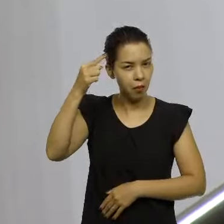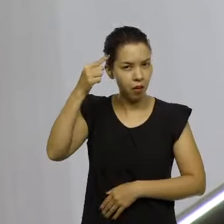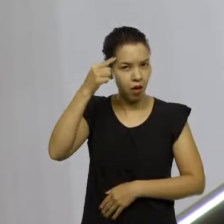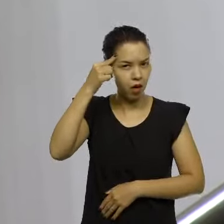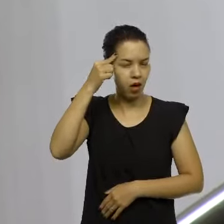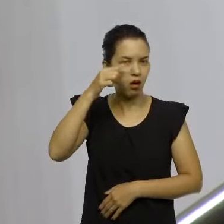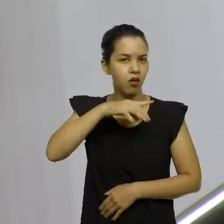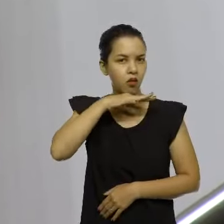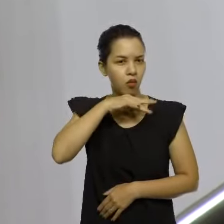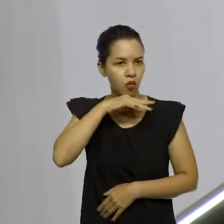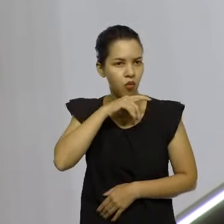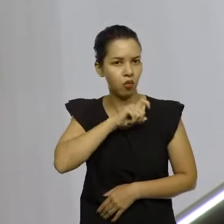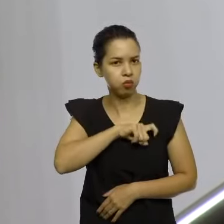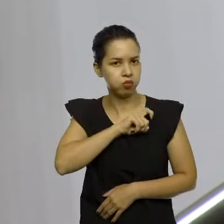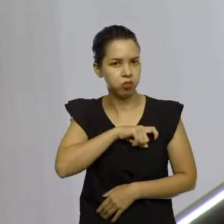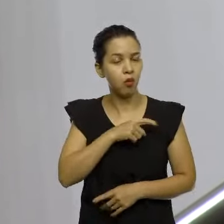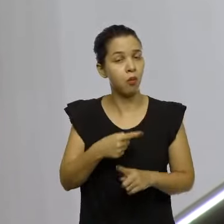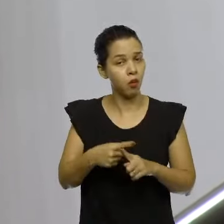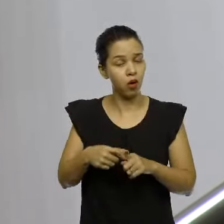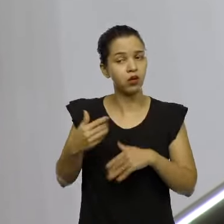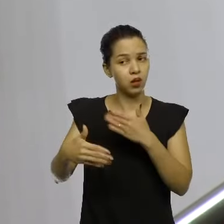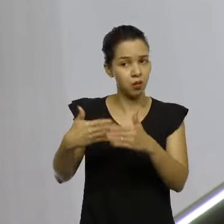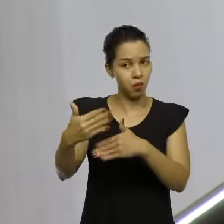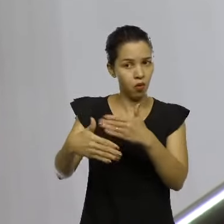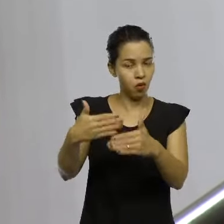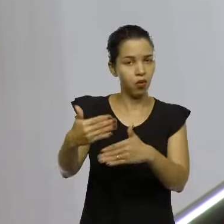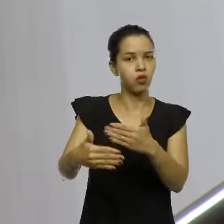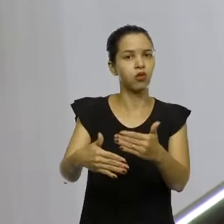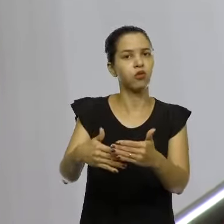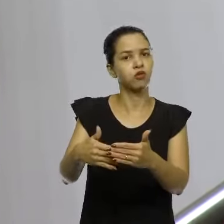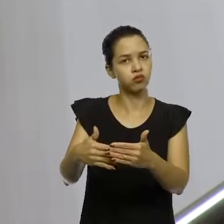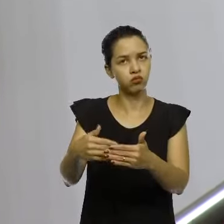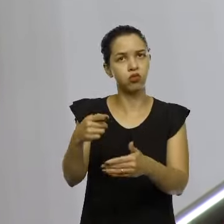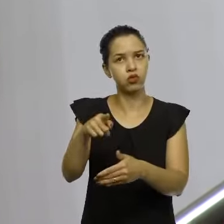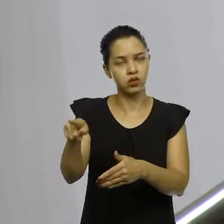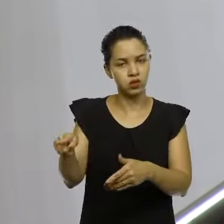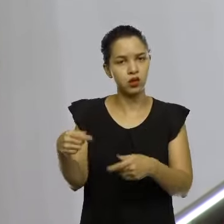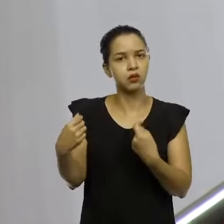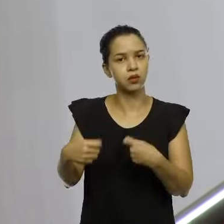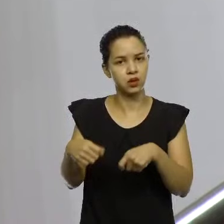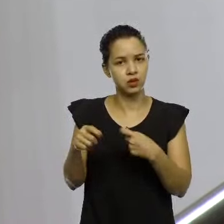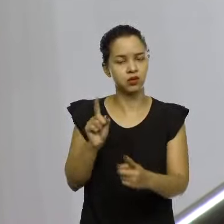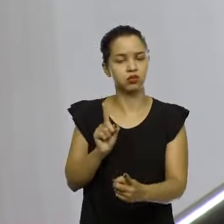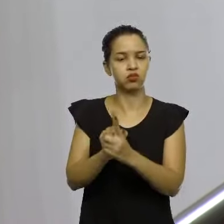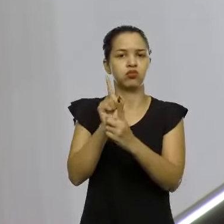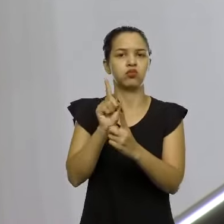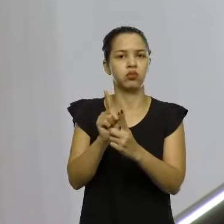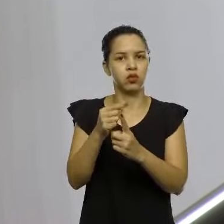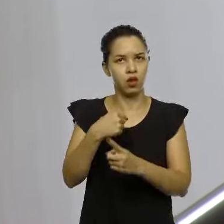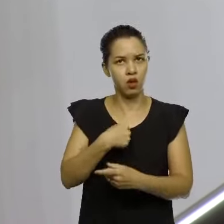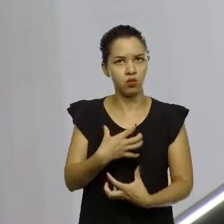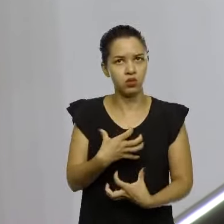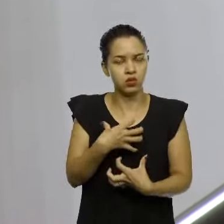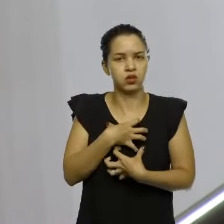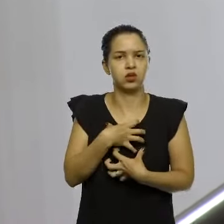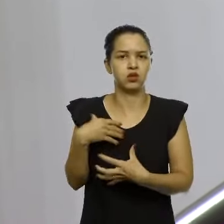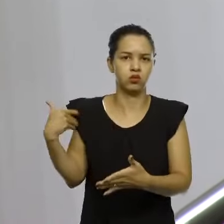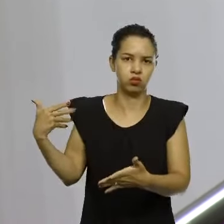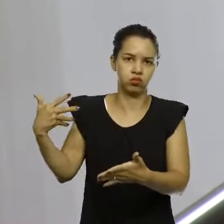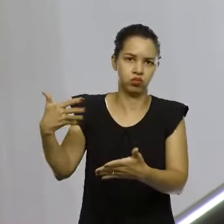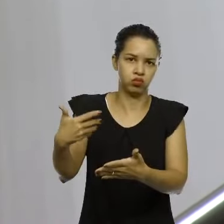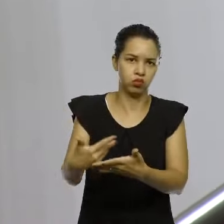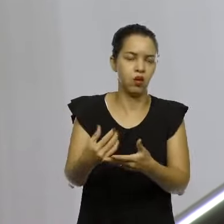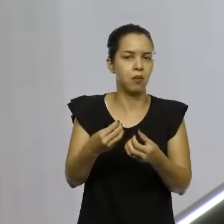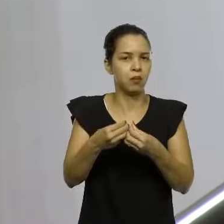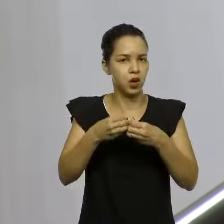Porque mais tarde você vai ter que saber lidar com eles. E eu, de lá para cá, sinto, sim, que estou sendo prejudicado em algumas coisas.